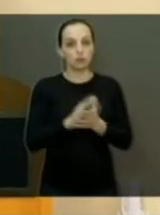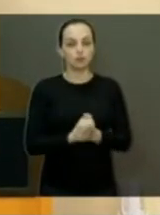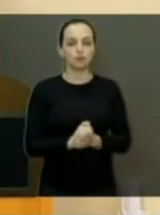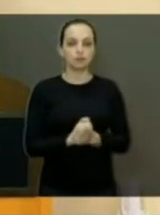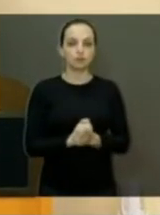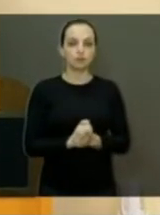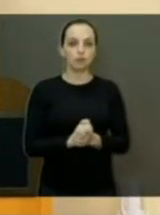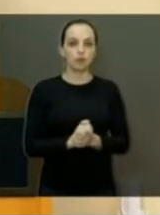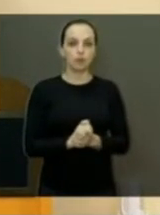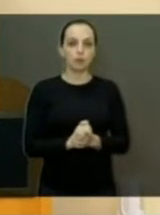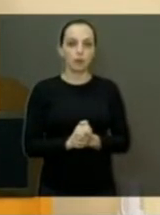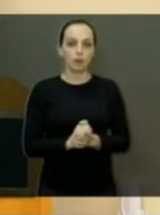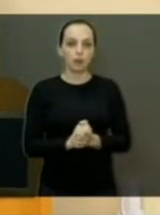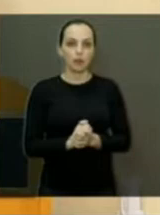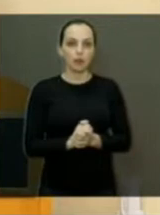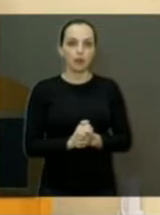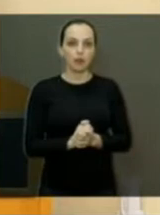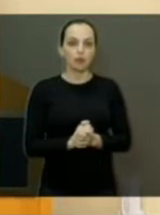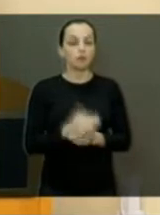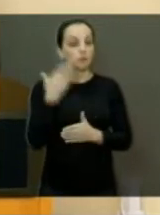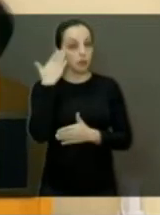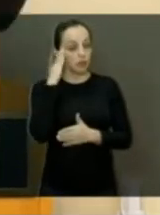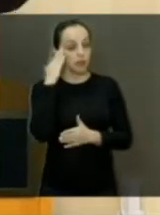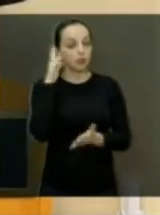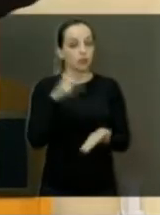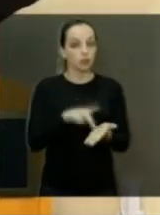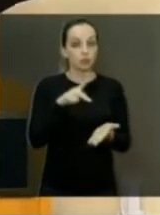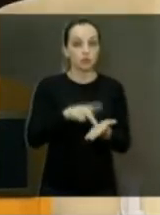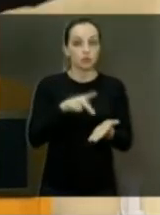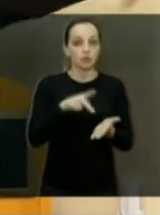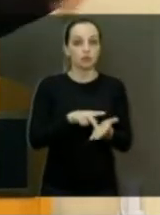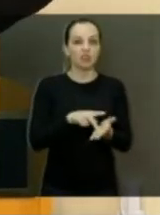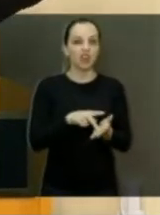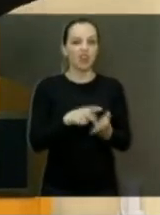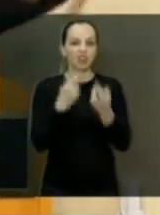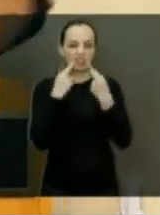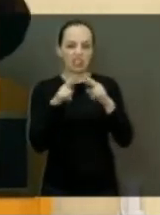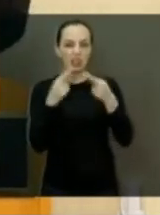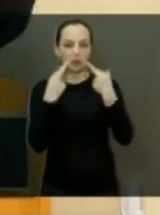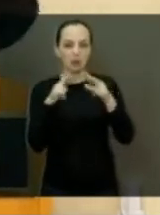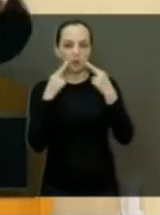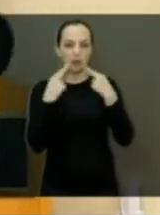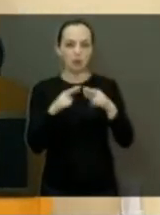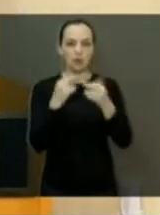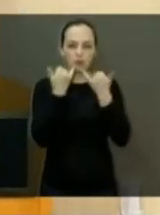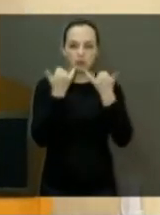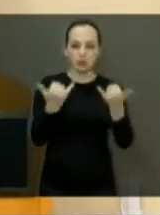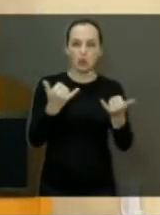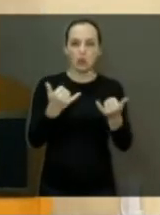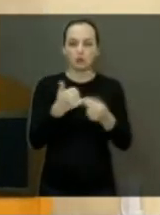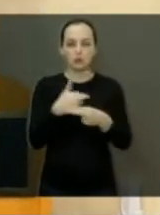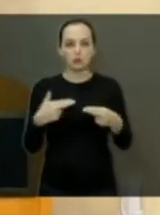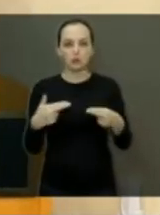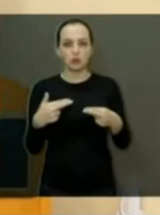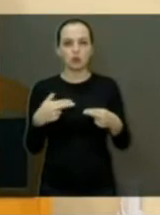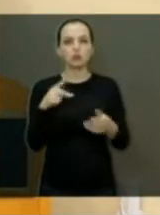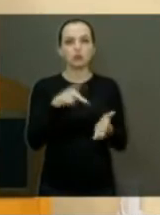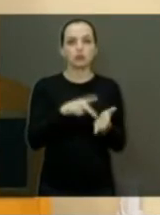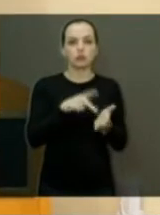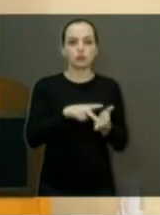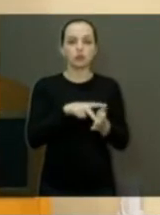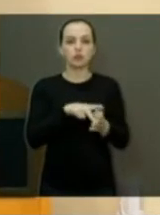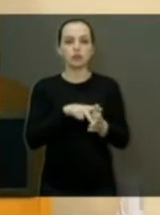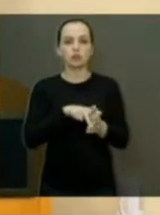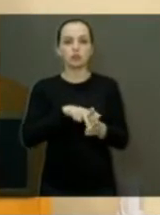de uma maneira bem rápida, só para ter esse entendimento, porque recentemente teve críticas aí na imprensa, algumas coisas falando, é exatamente ao